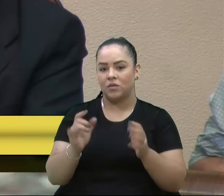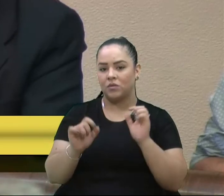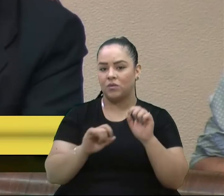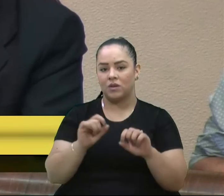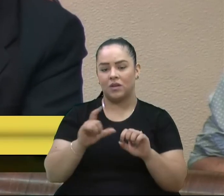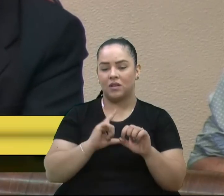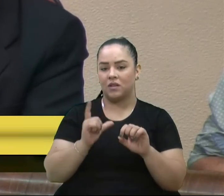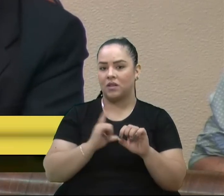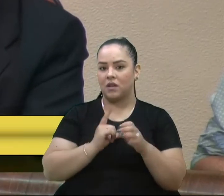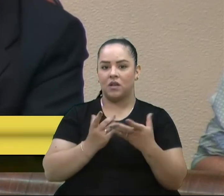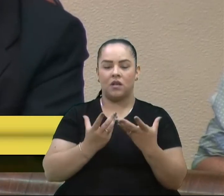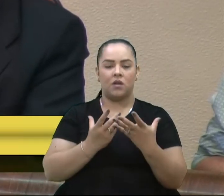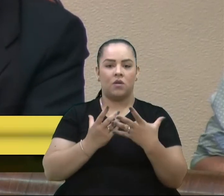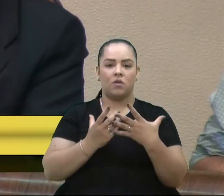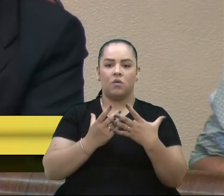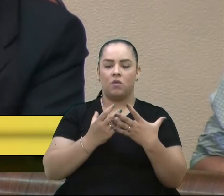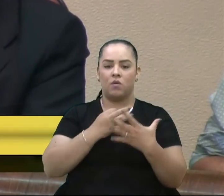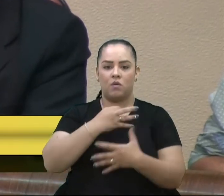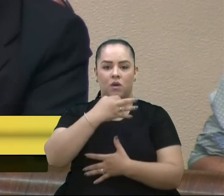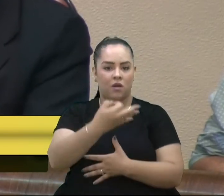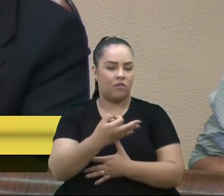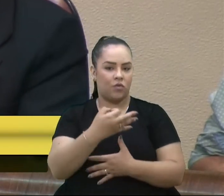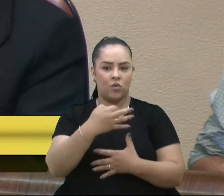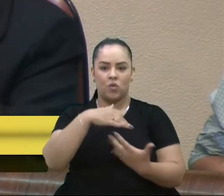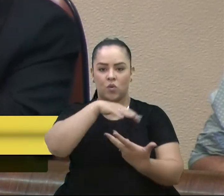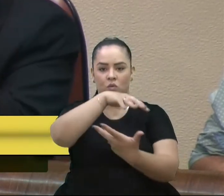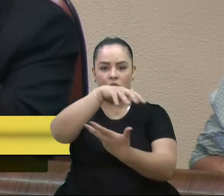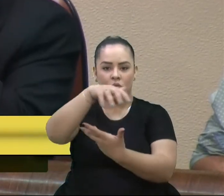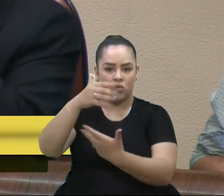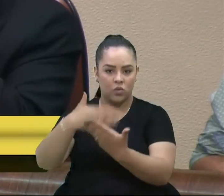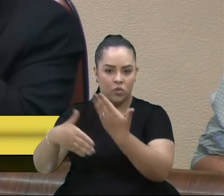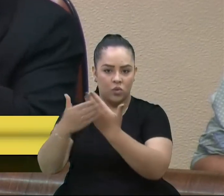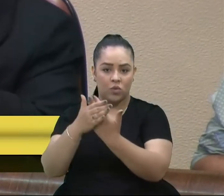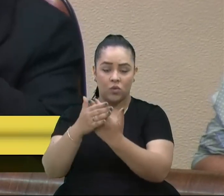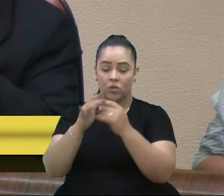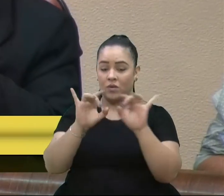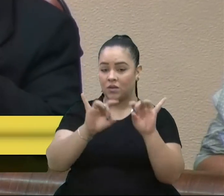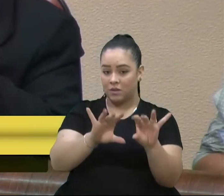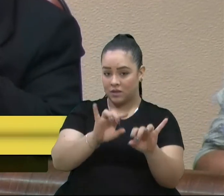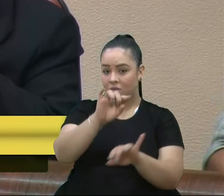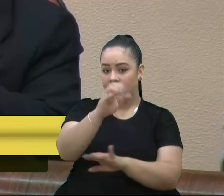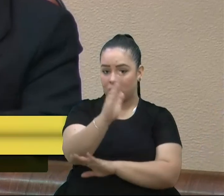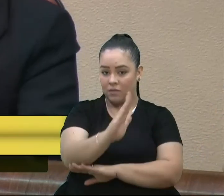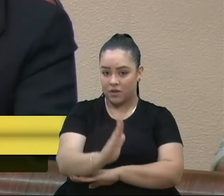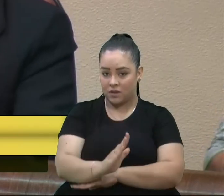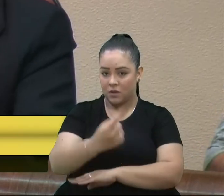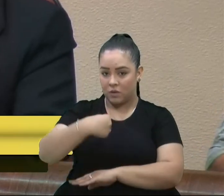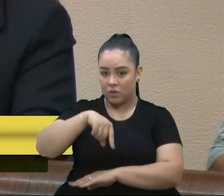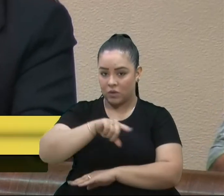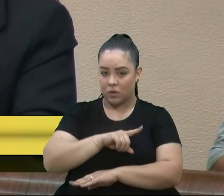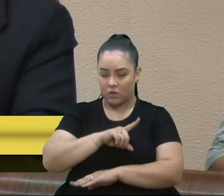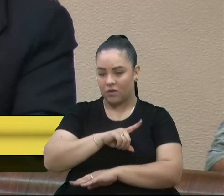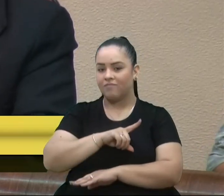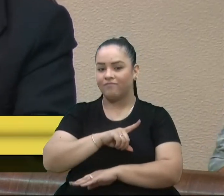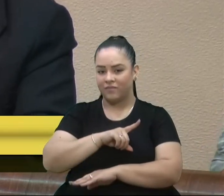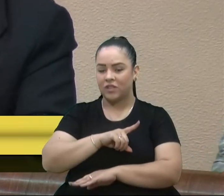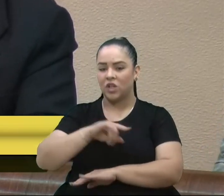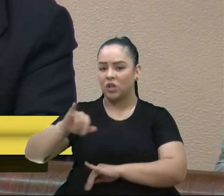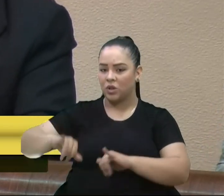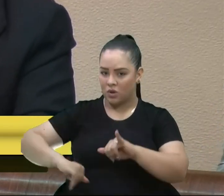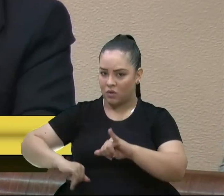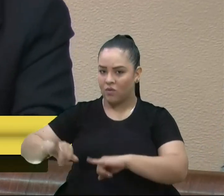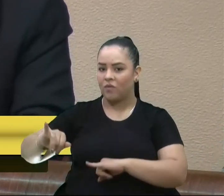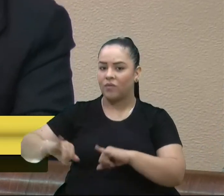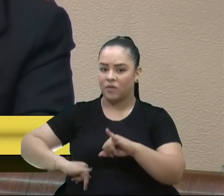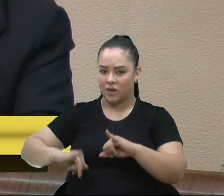efeitos catastróficos ao mundo todo, especialmente ao Brasil. Infelizmente, nós estamos pagando a conta por outros